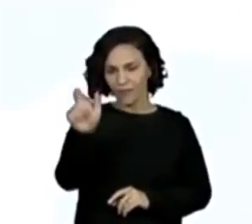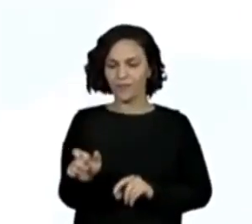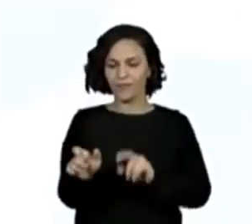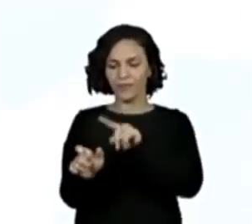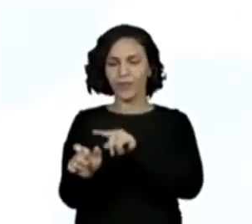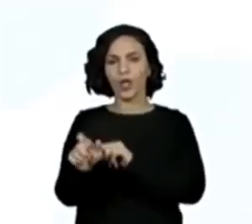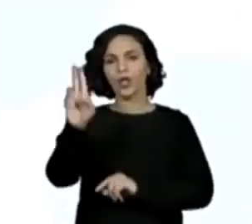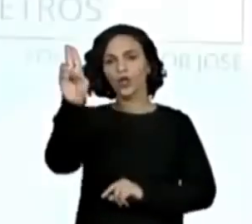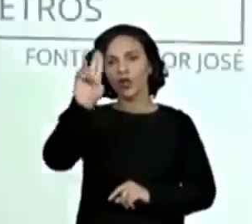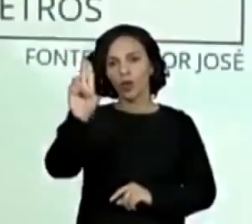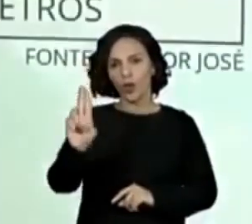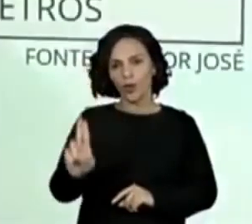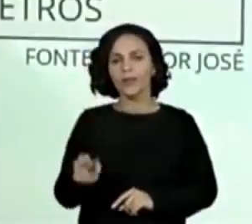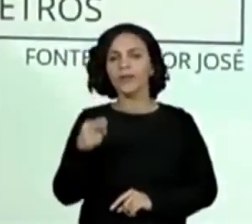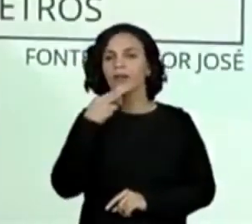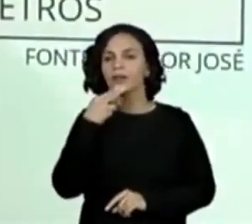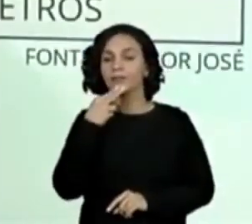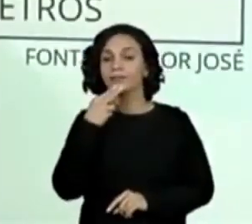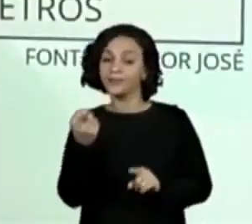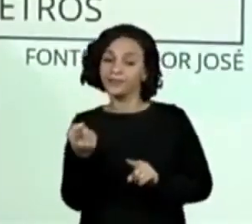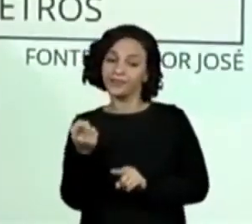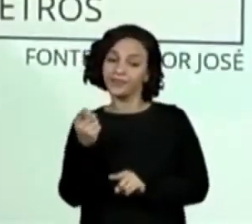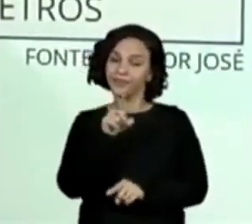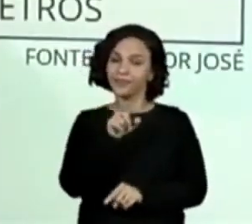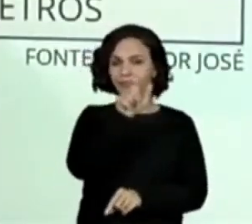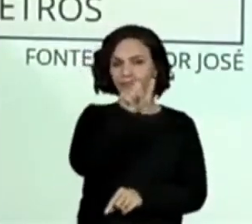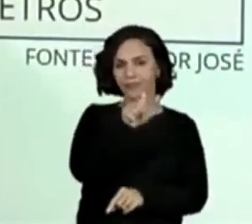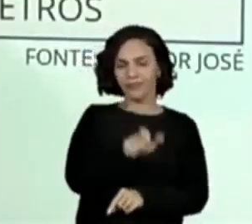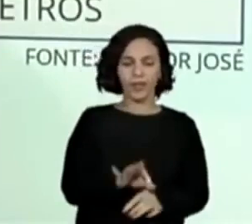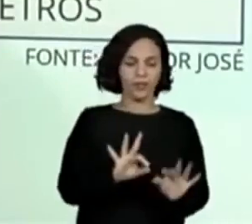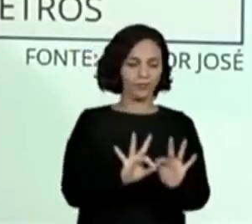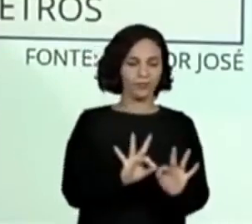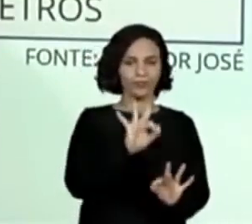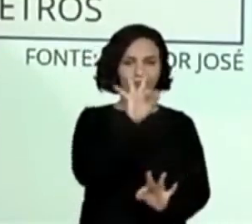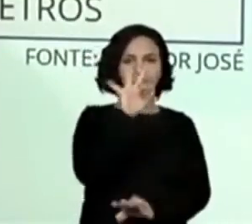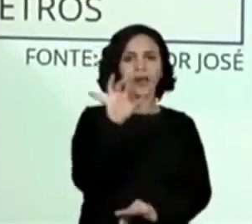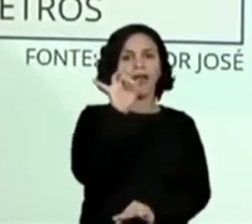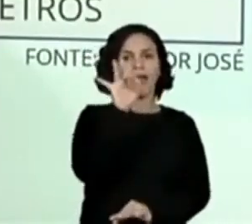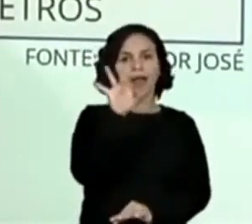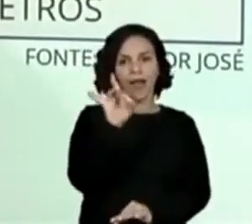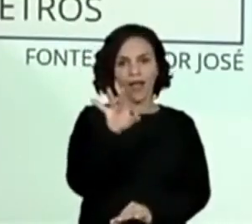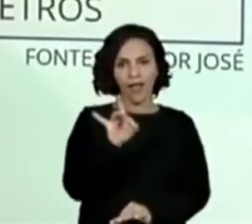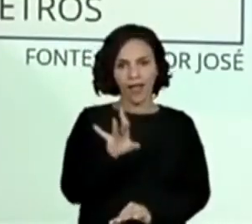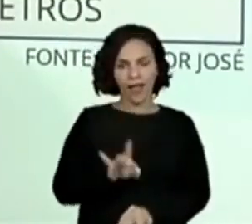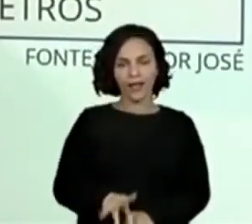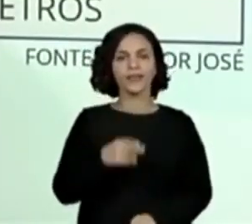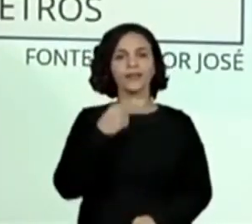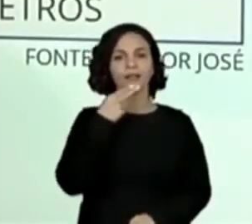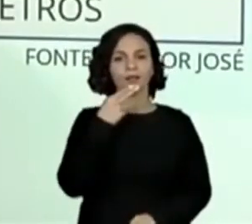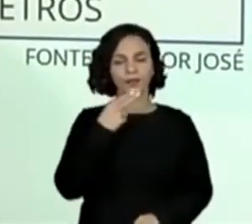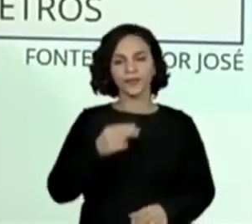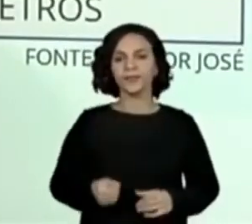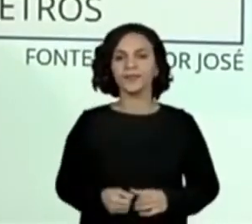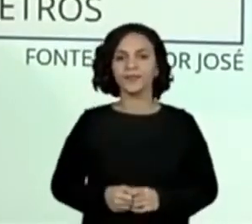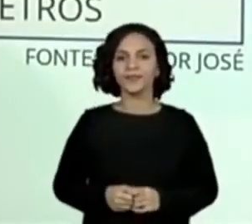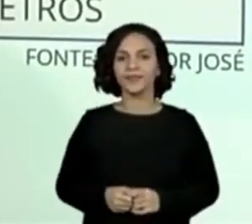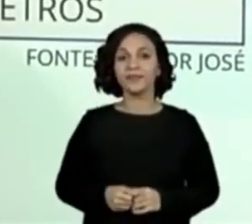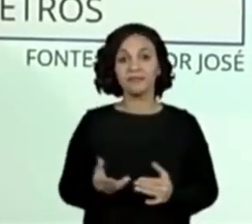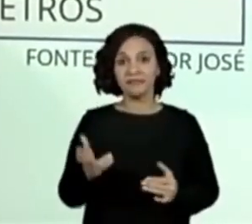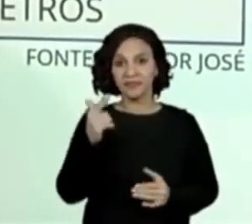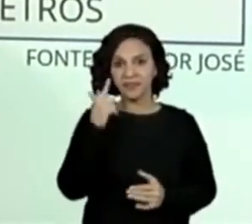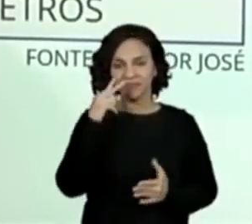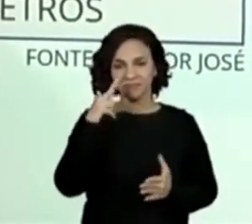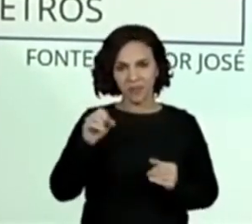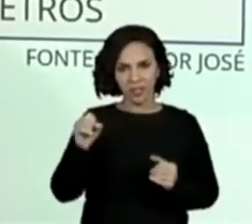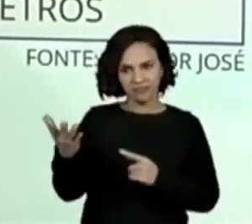netos dele e na segunda coluna a altura de cada um dos netos, tá bom? Vamos ler? Você